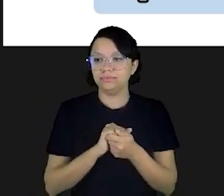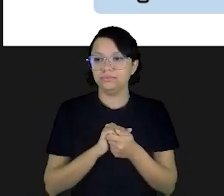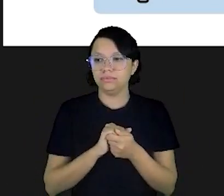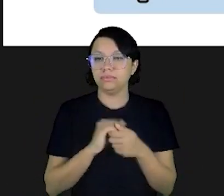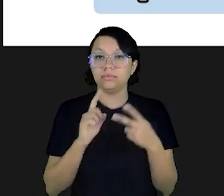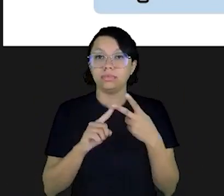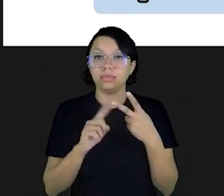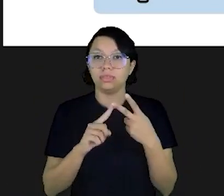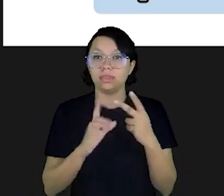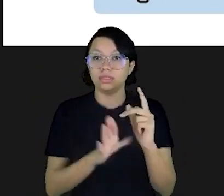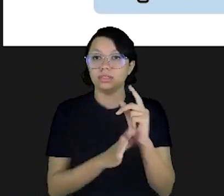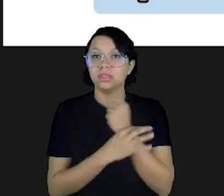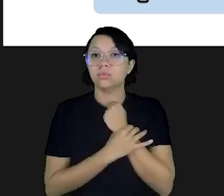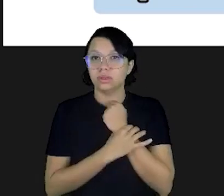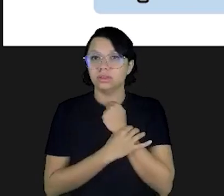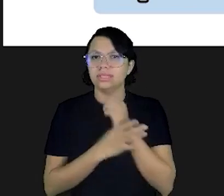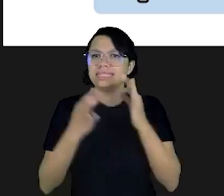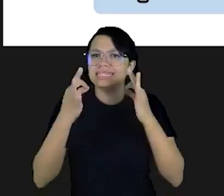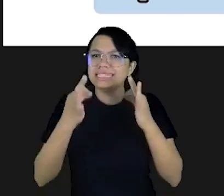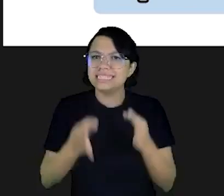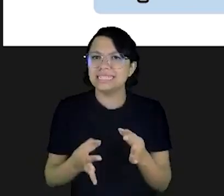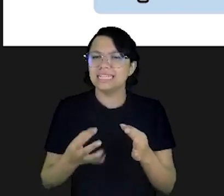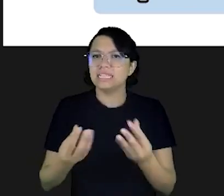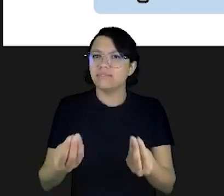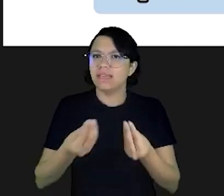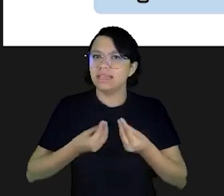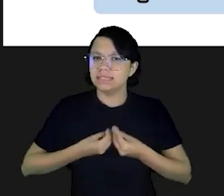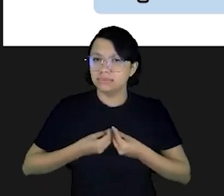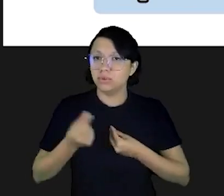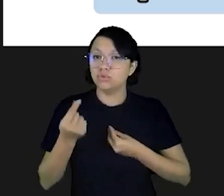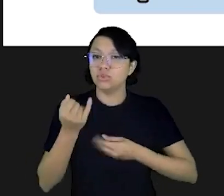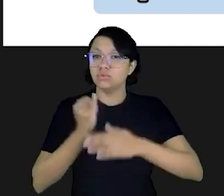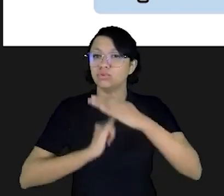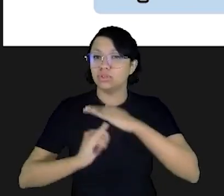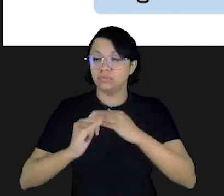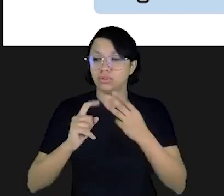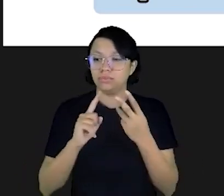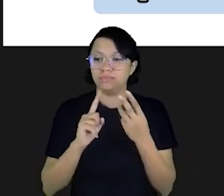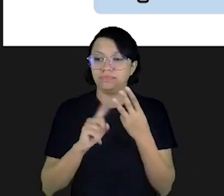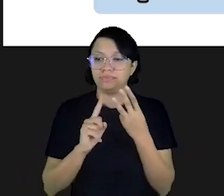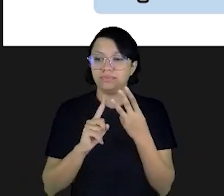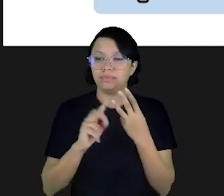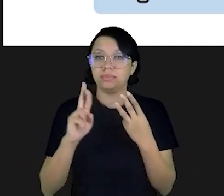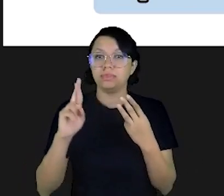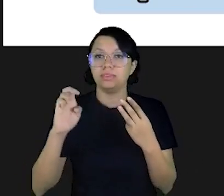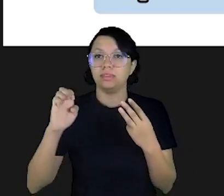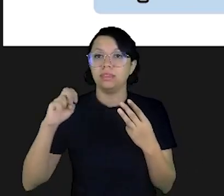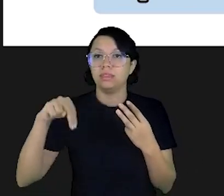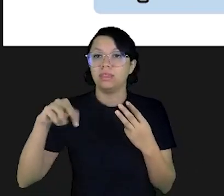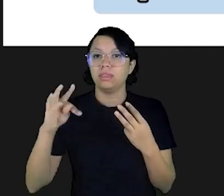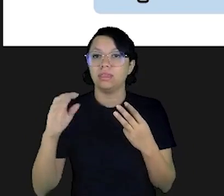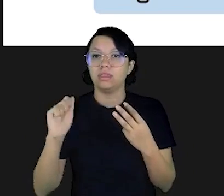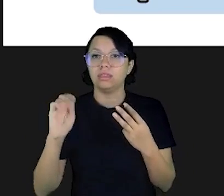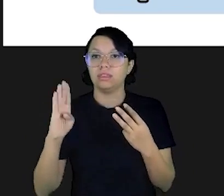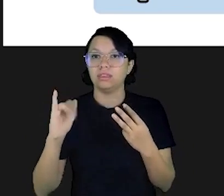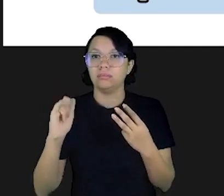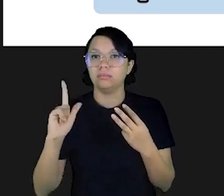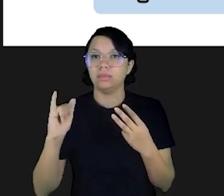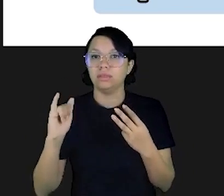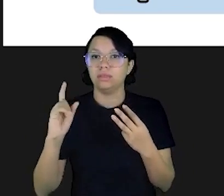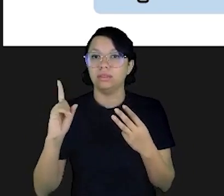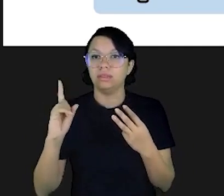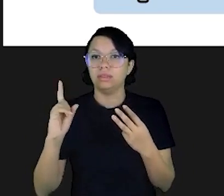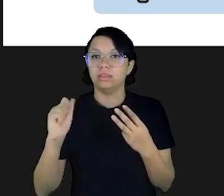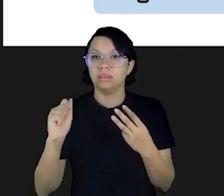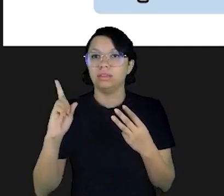que é a certeza de que você vai receber aquele dinheiro que você investiu e a rentabilidade, que é o quanto estão